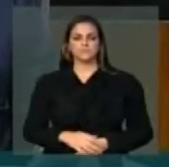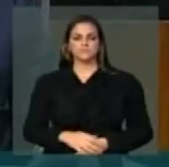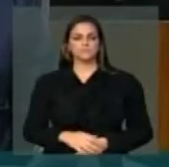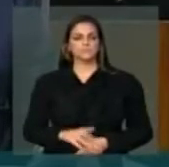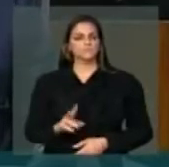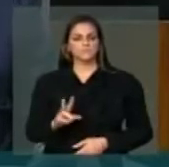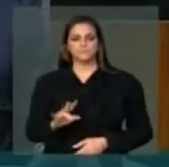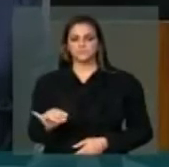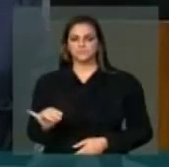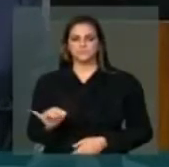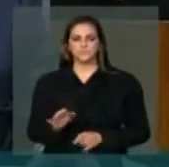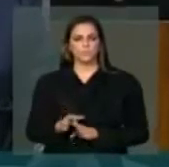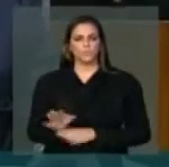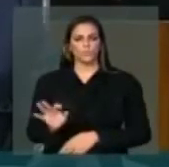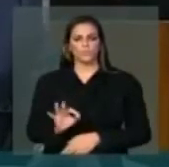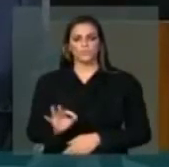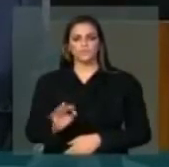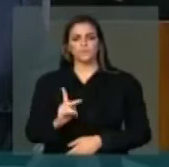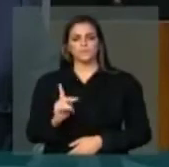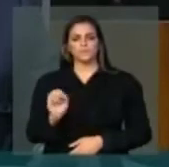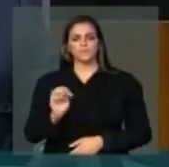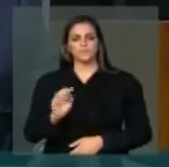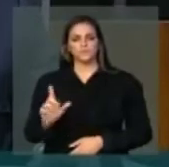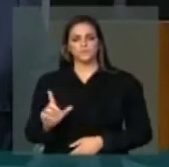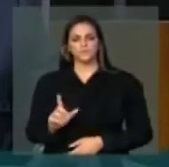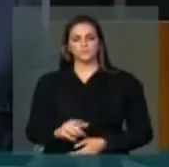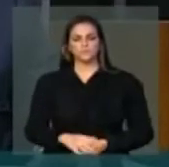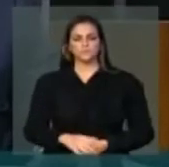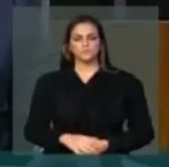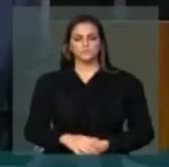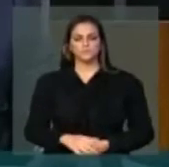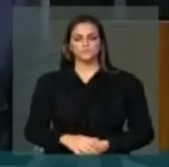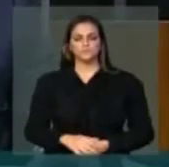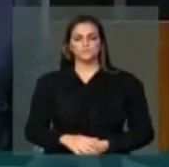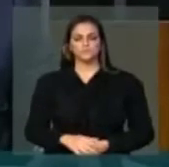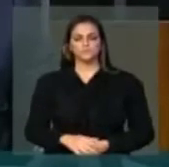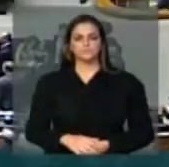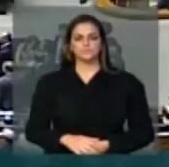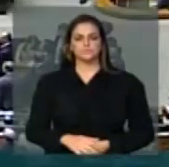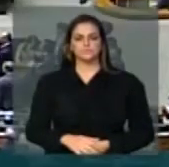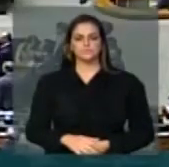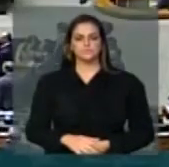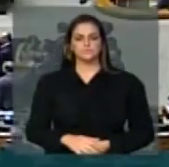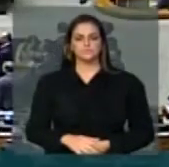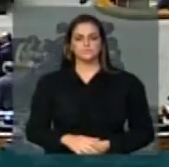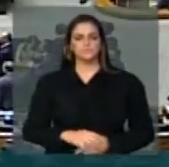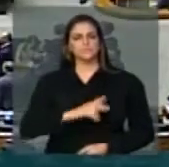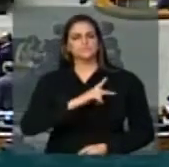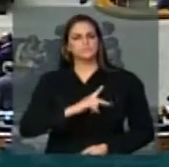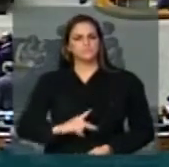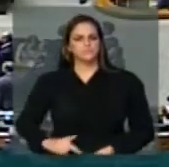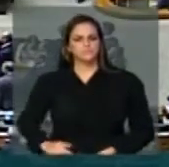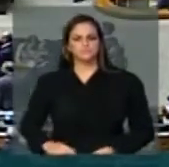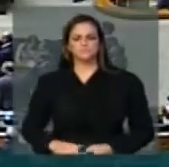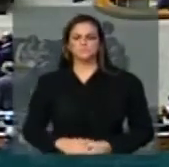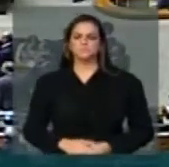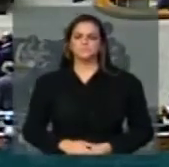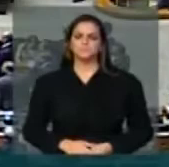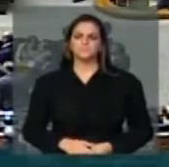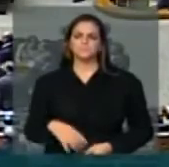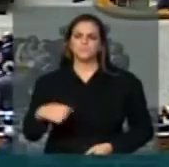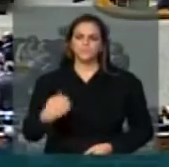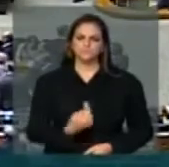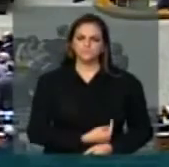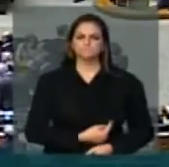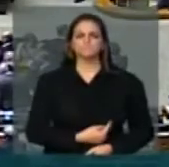orientação de bancada. Como orienta o pessoal? Senhor presidente, nós do pessoal entendemos que o grande debate